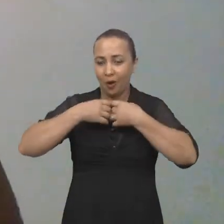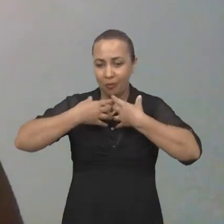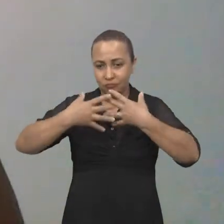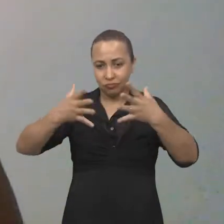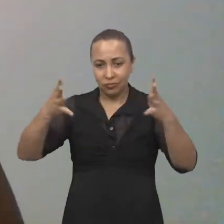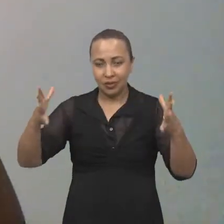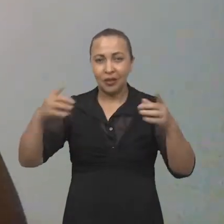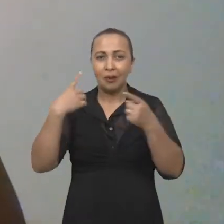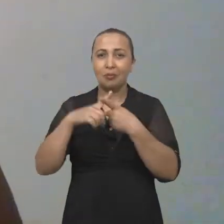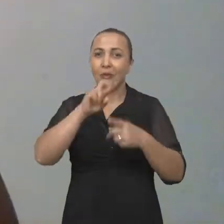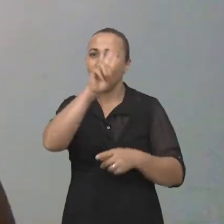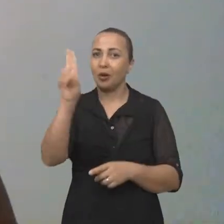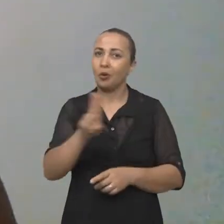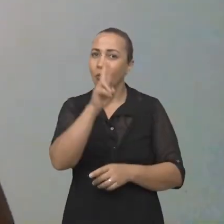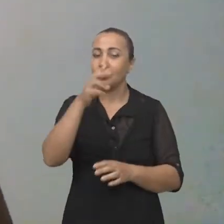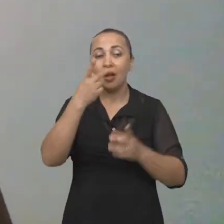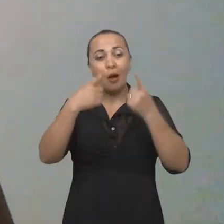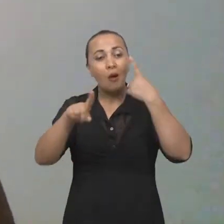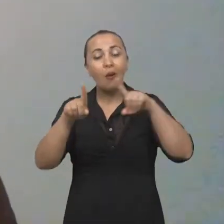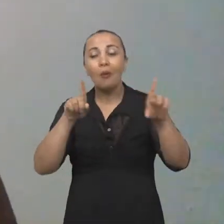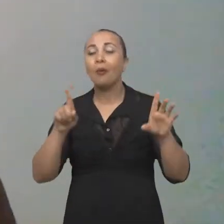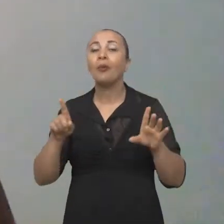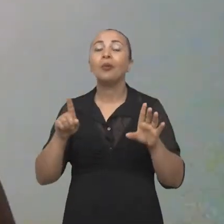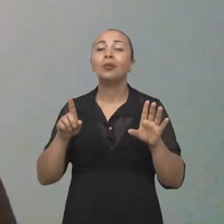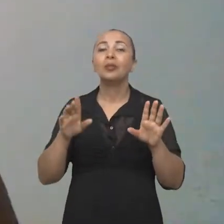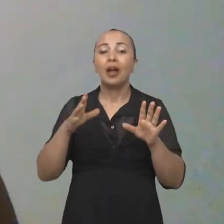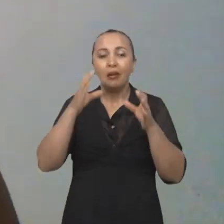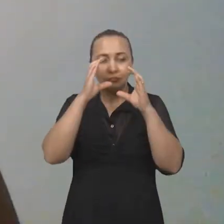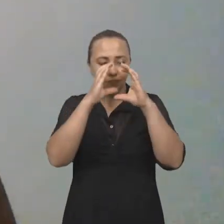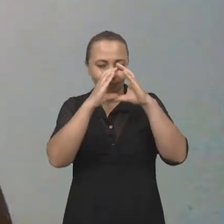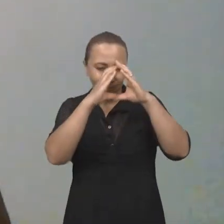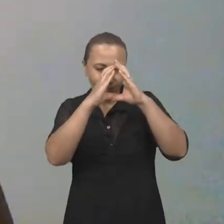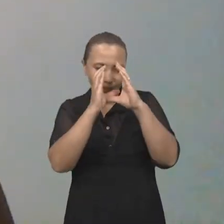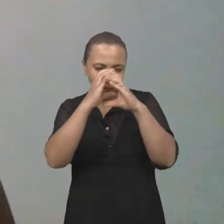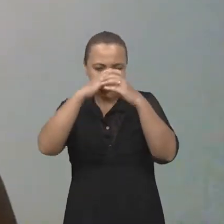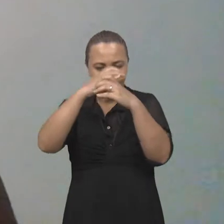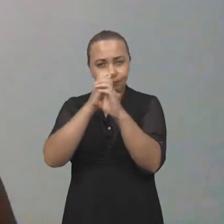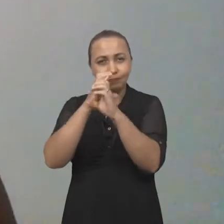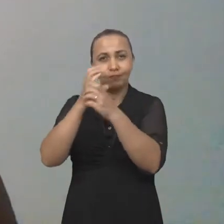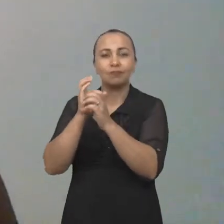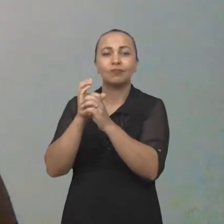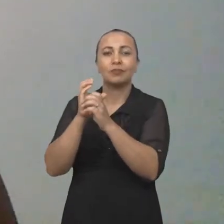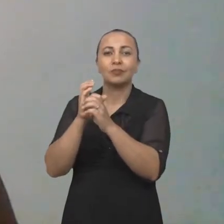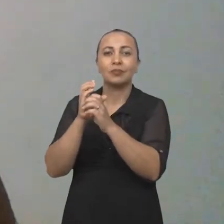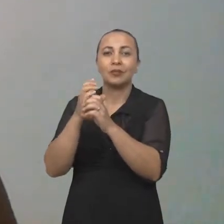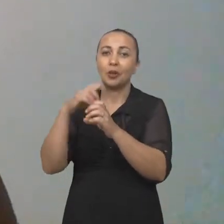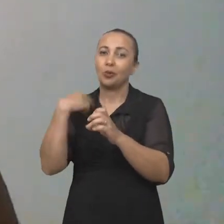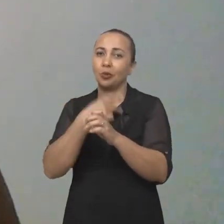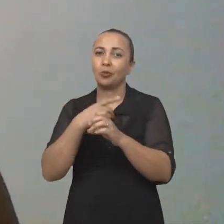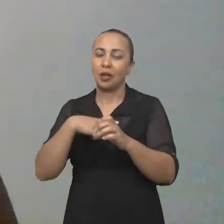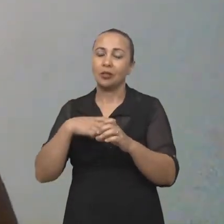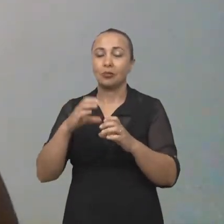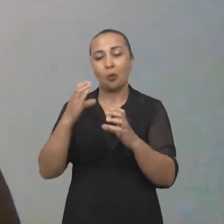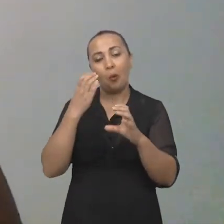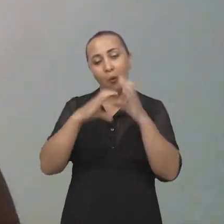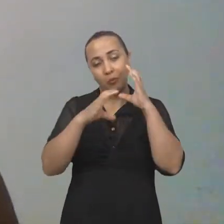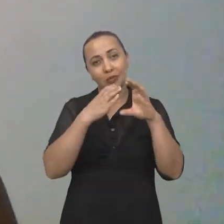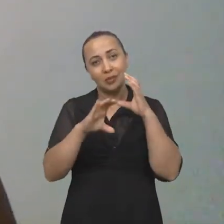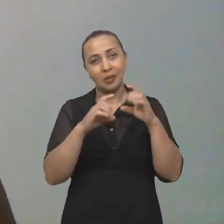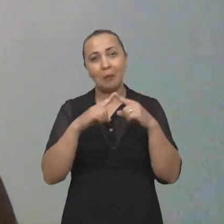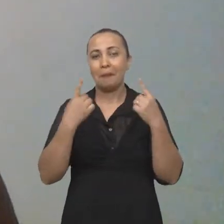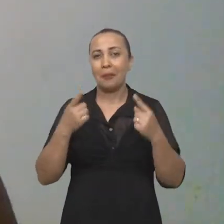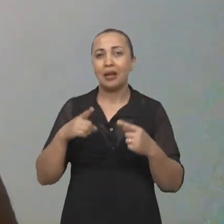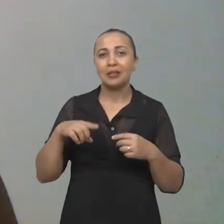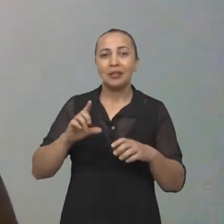amplia porque ele usa outras lupas para além da lupa, no caso, do nosso campo da comunicação, mas é um